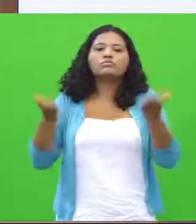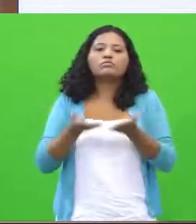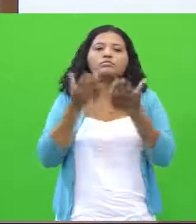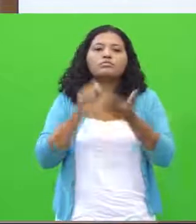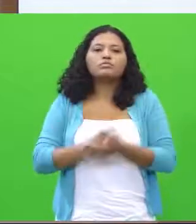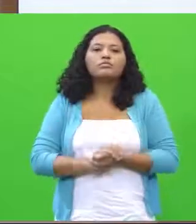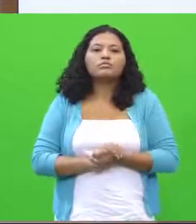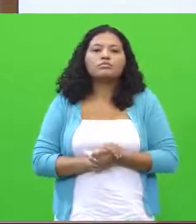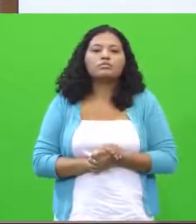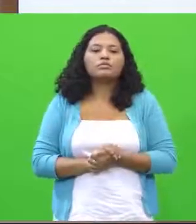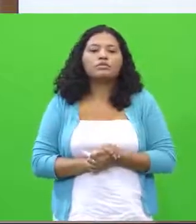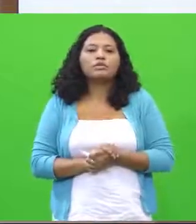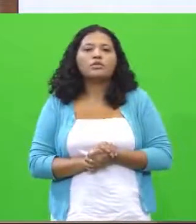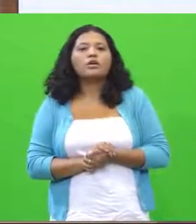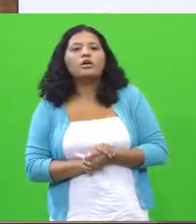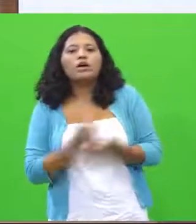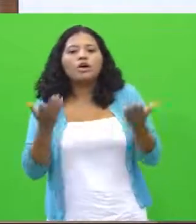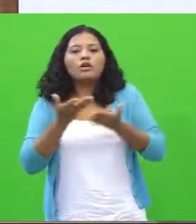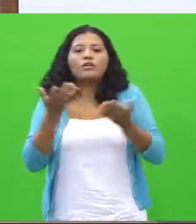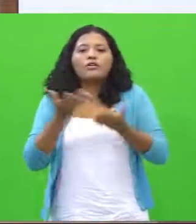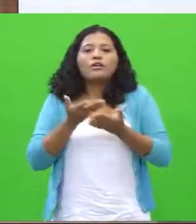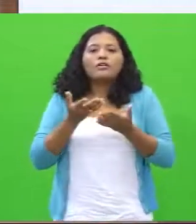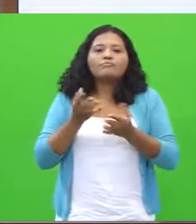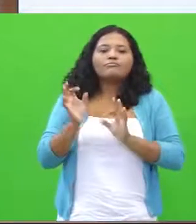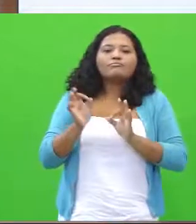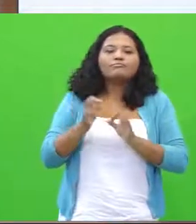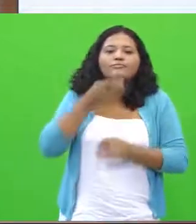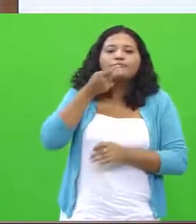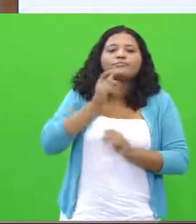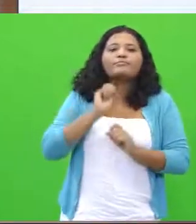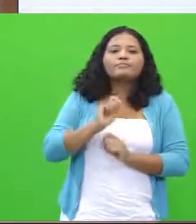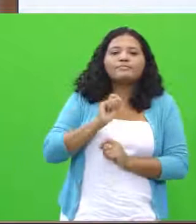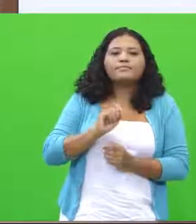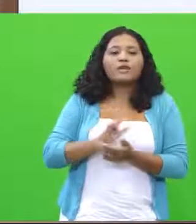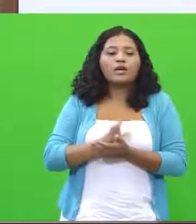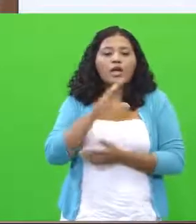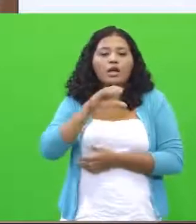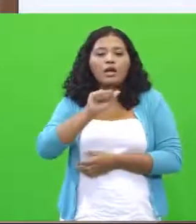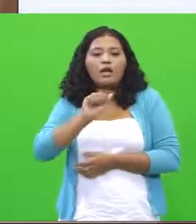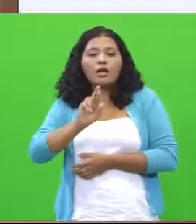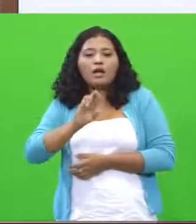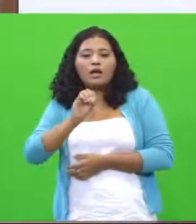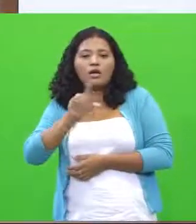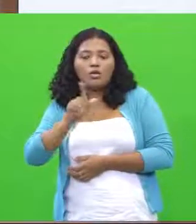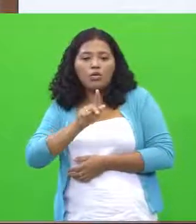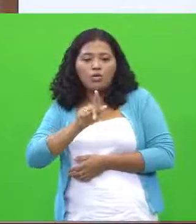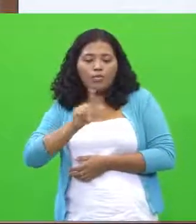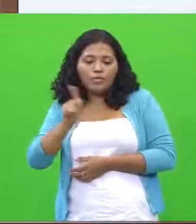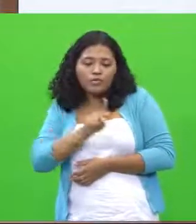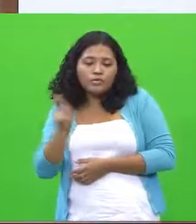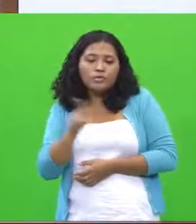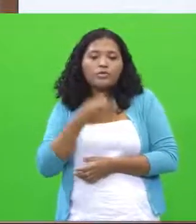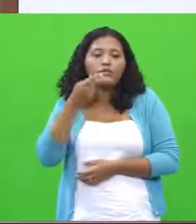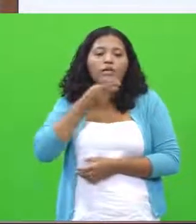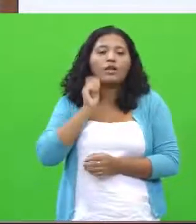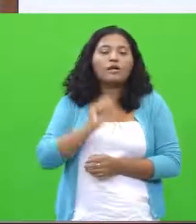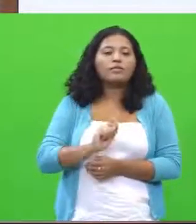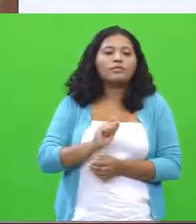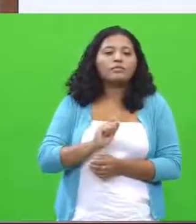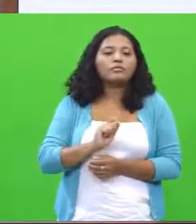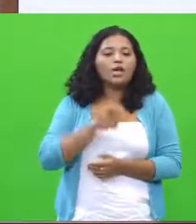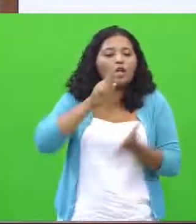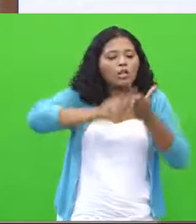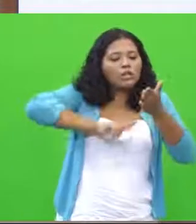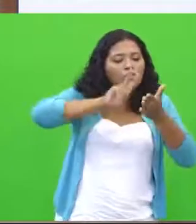Nós vamos fazer a seguinte dinâmica. A Carol, ela vai ficar com vocês na questão da... Da... Da...